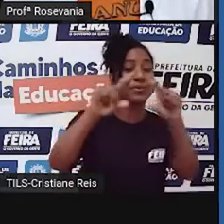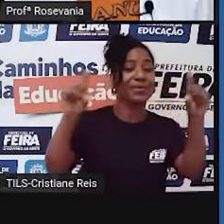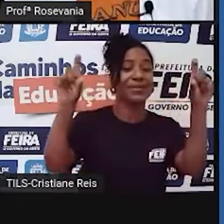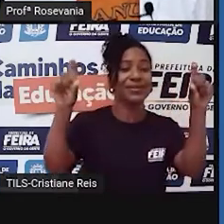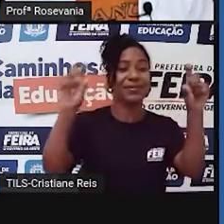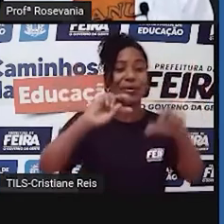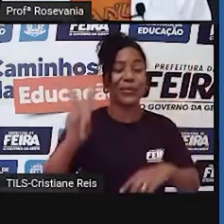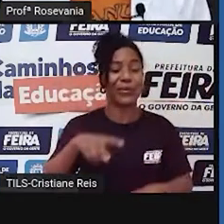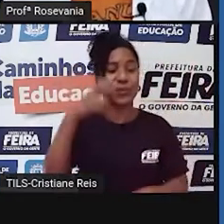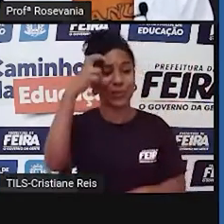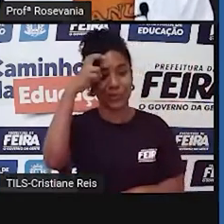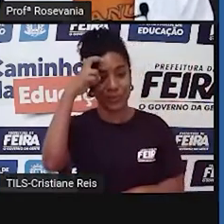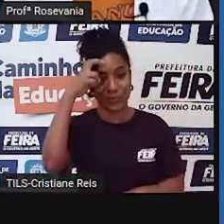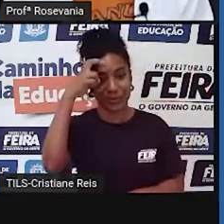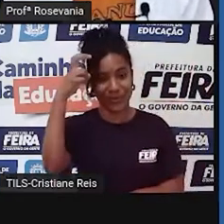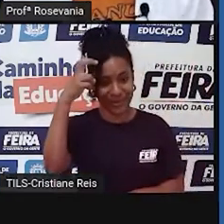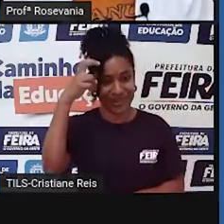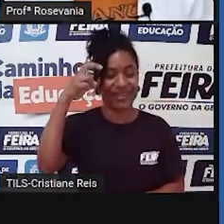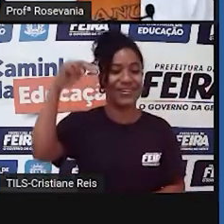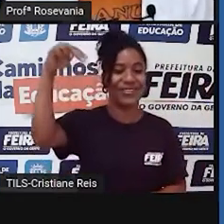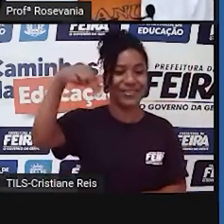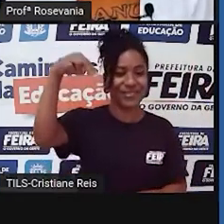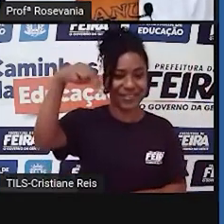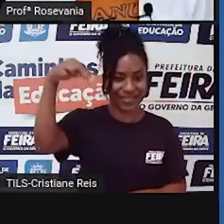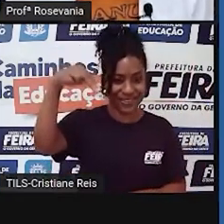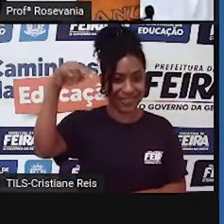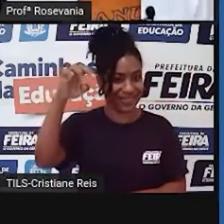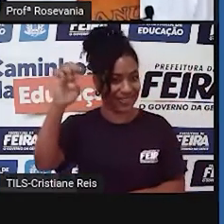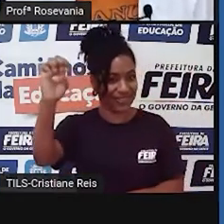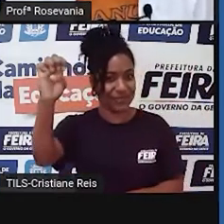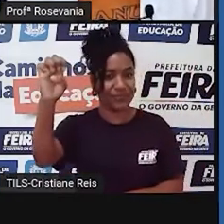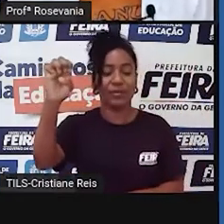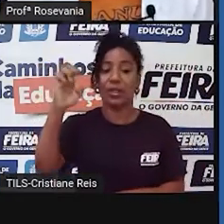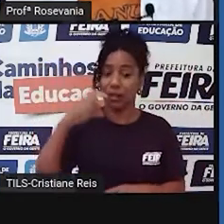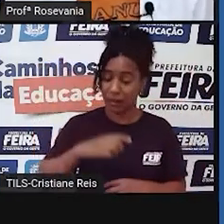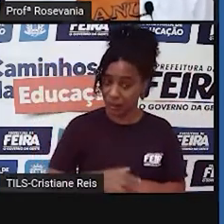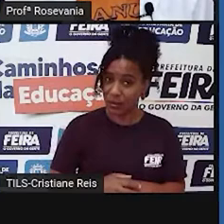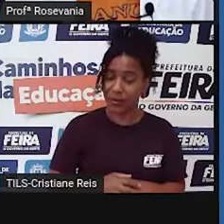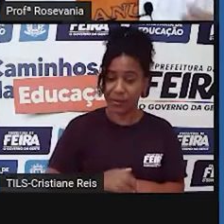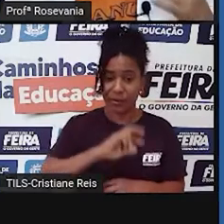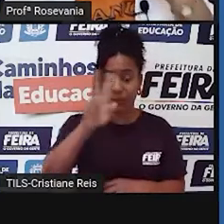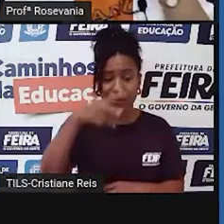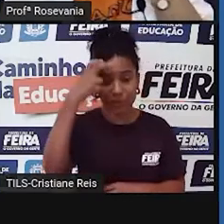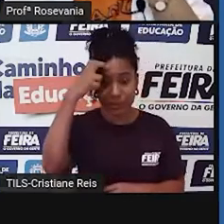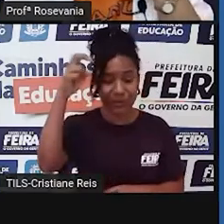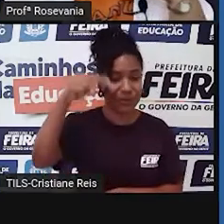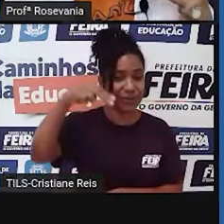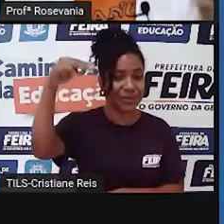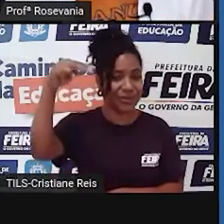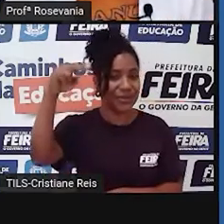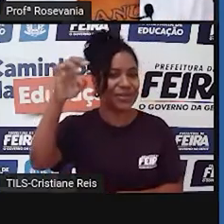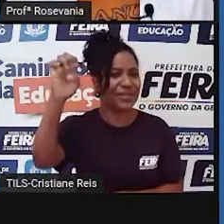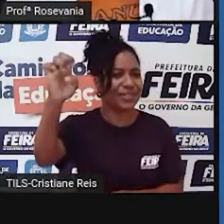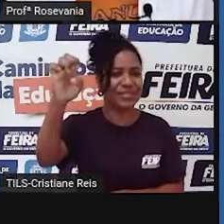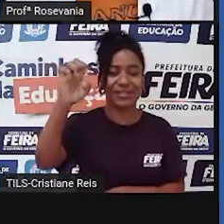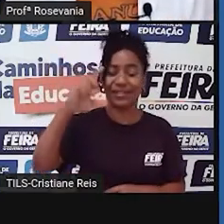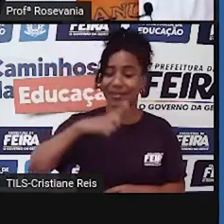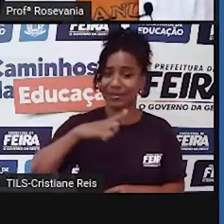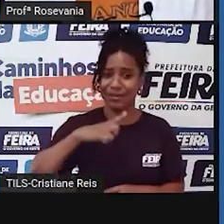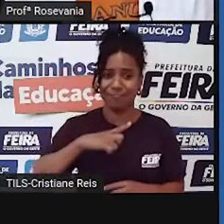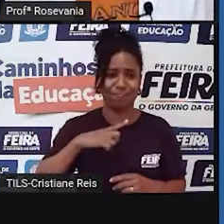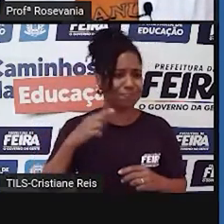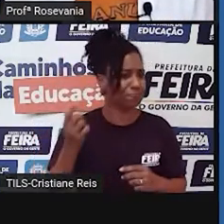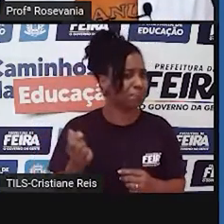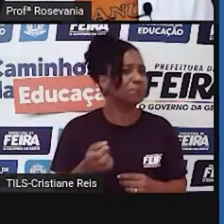e essa cultura do Nordeste, vocês sabem que ela é muito rica, ela, a gente tem uma série de